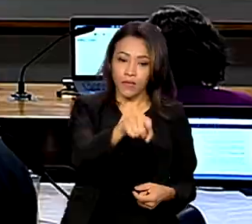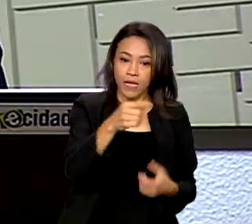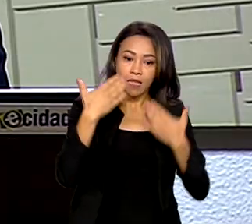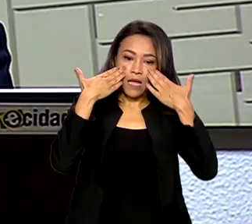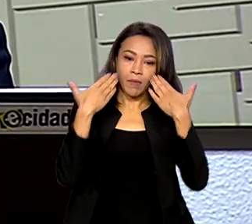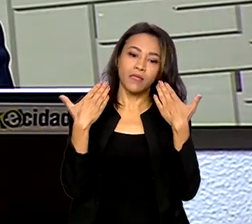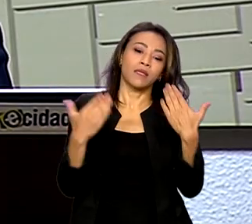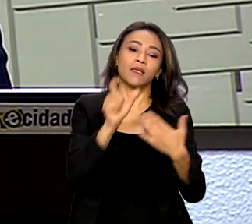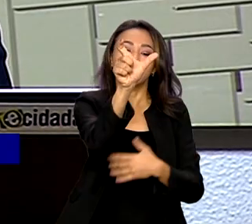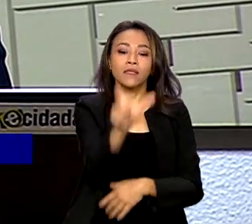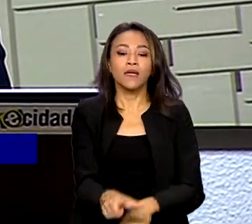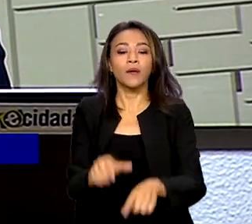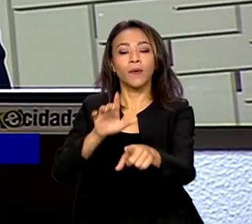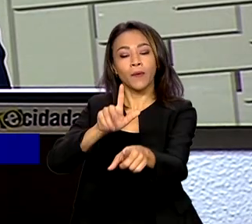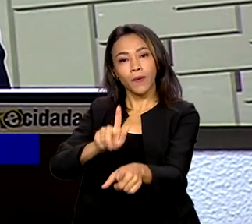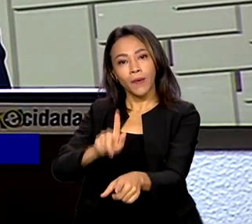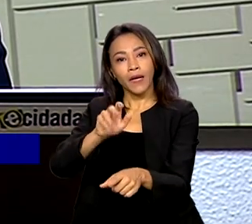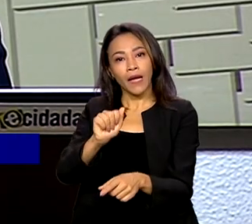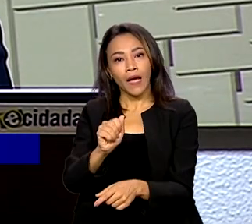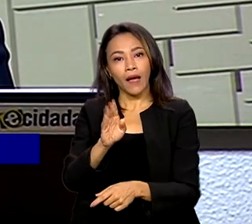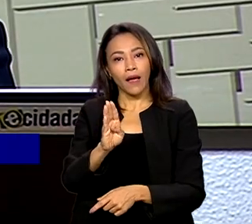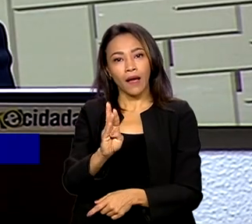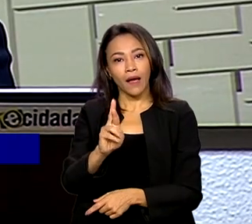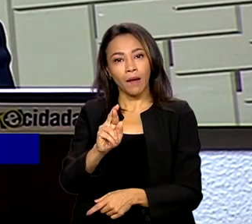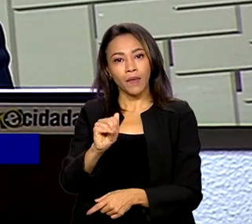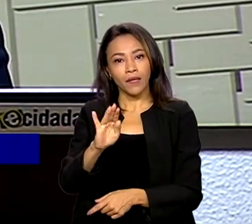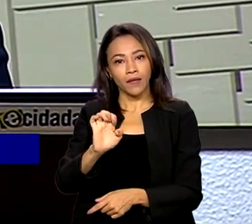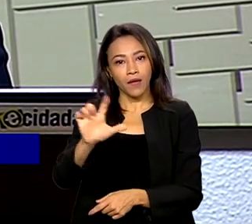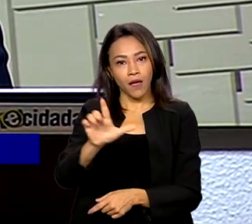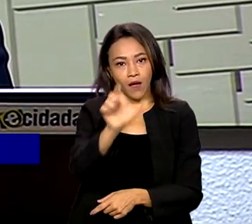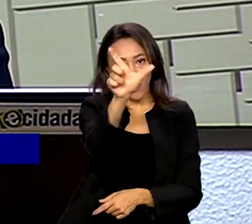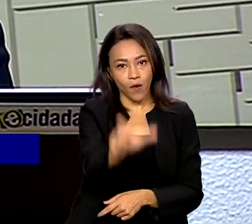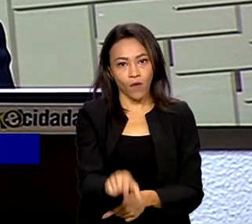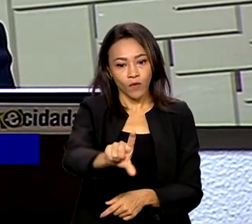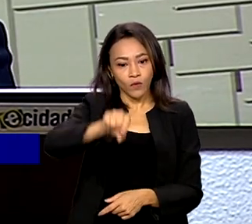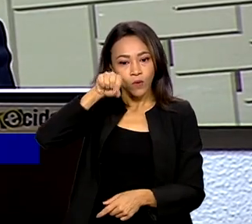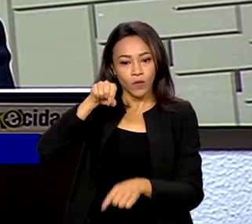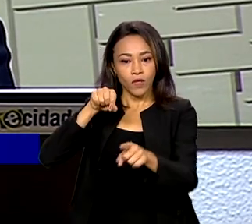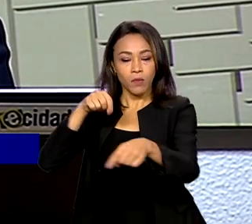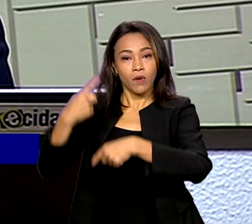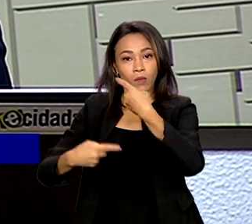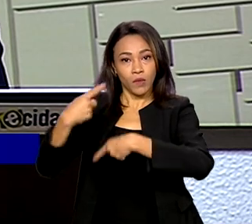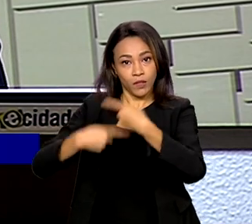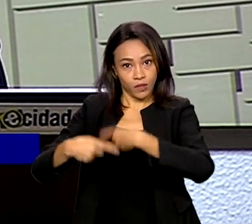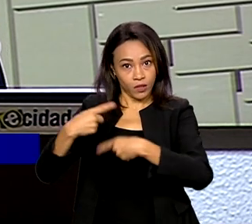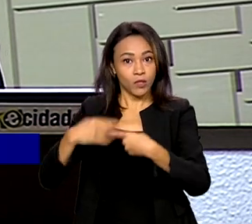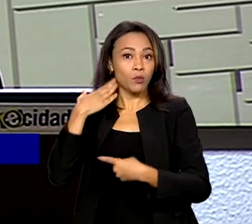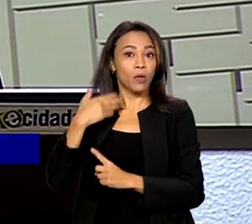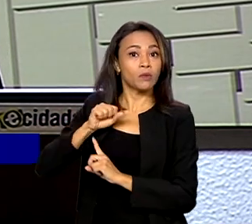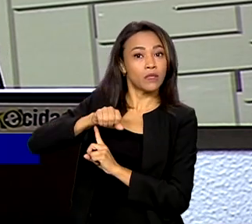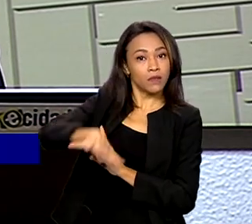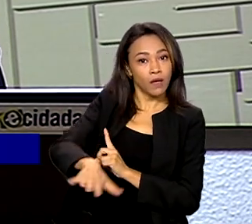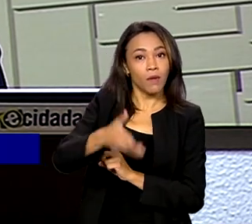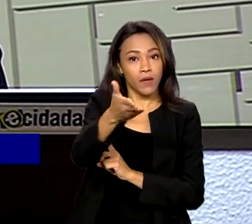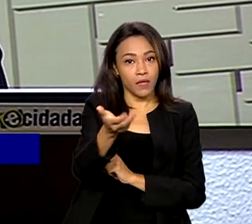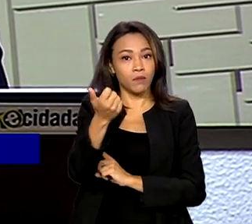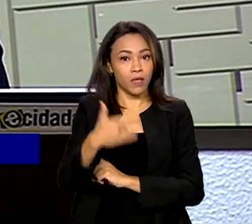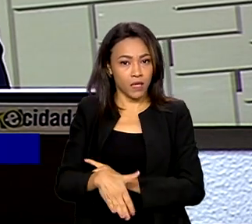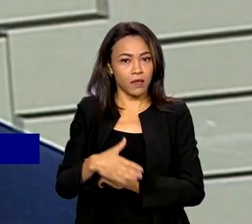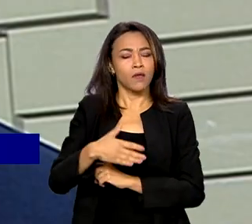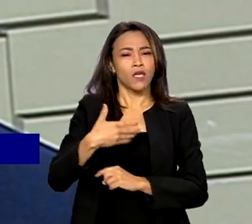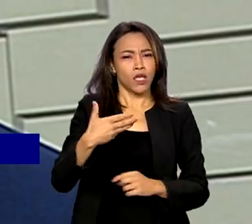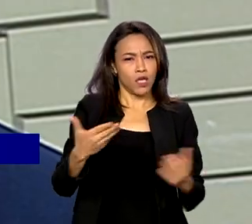senadores, Gabriel Galípolo, indicado para a diretoria de política monetária do Banco Central, afirmou que as medidas tomadas pelo atual